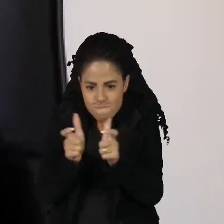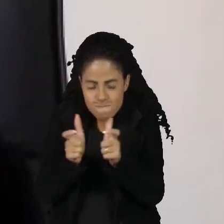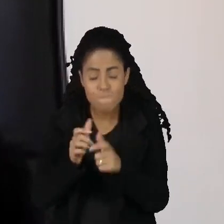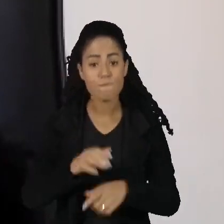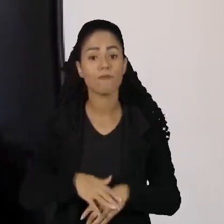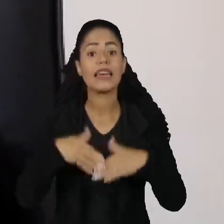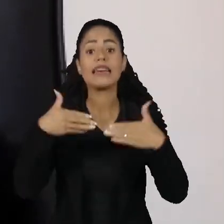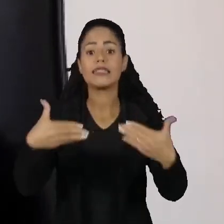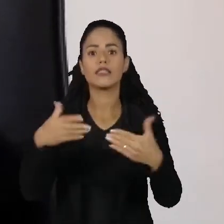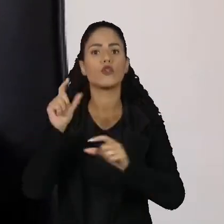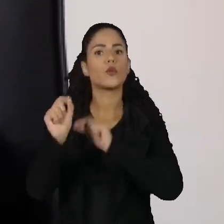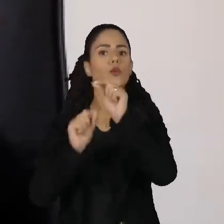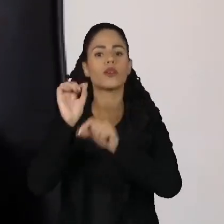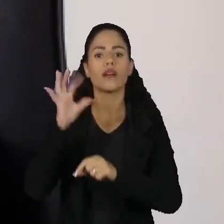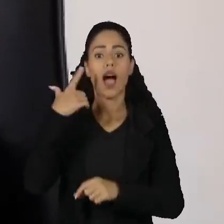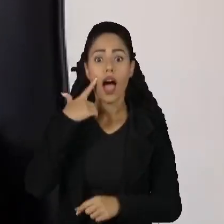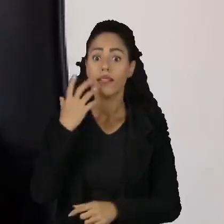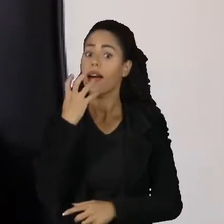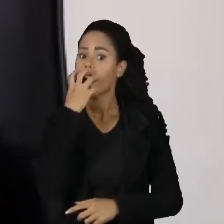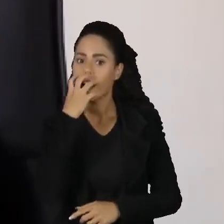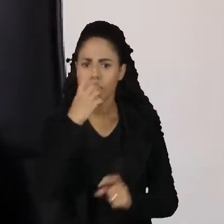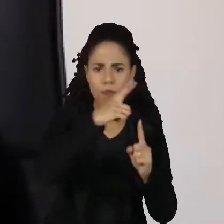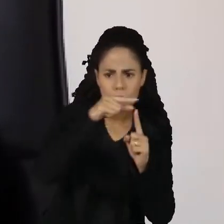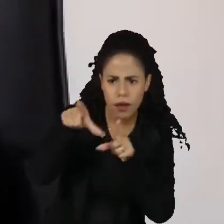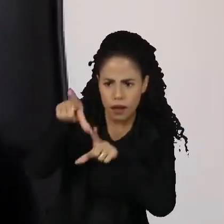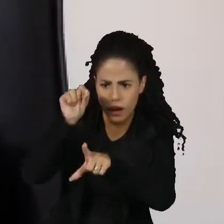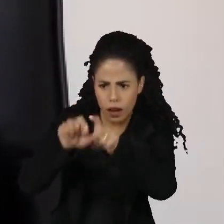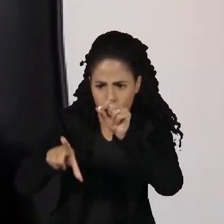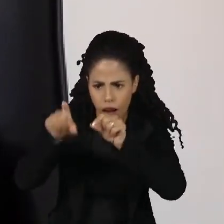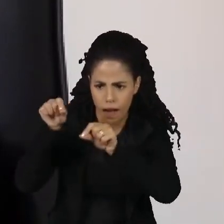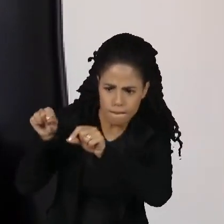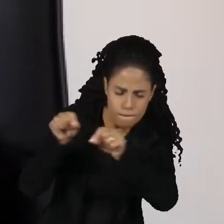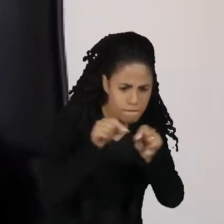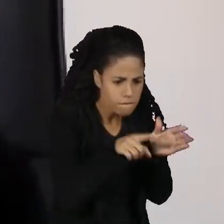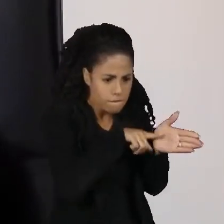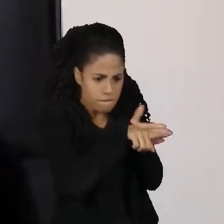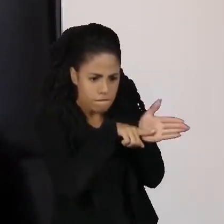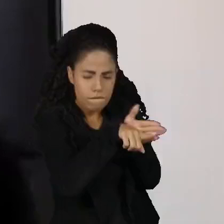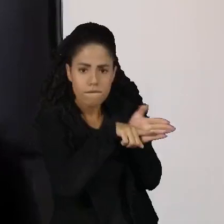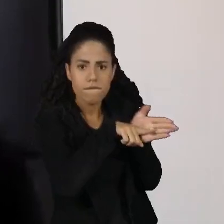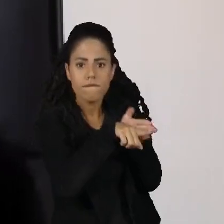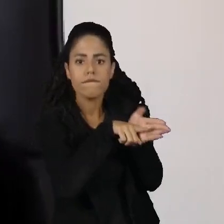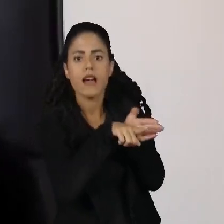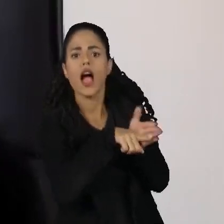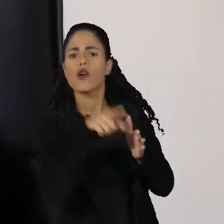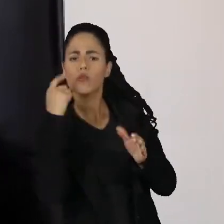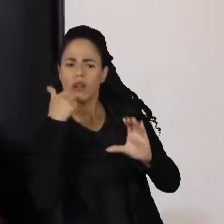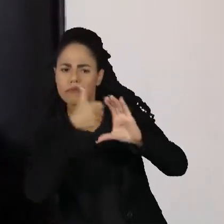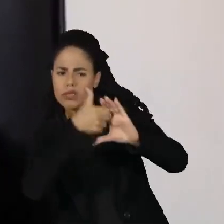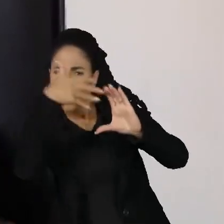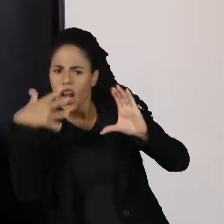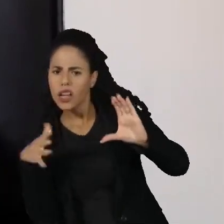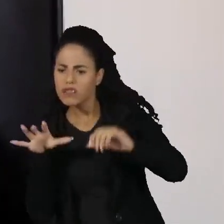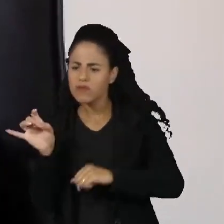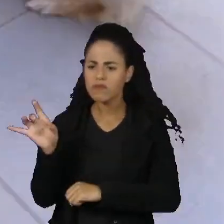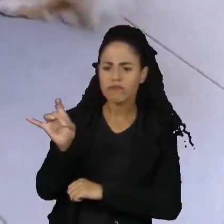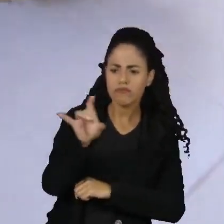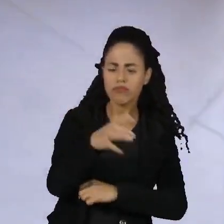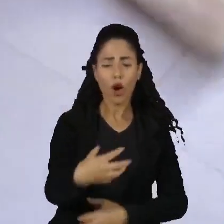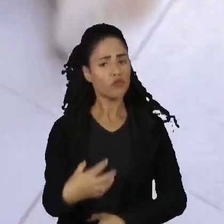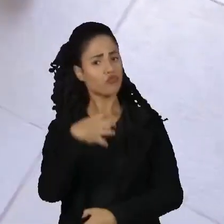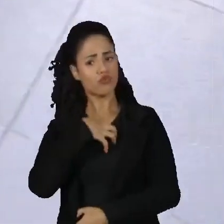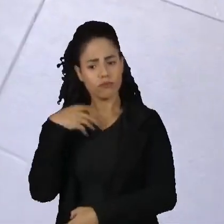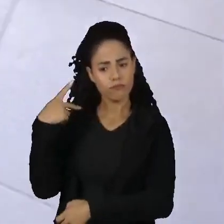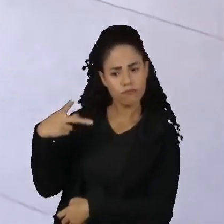então esses animais foram selecionados há muitos anos para determinadas características, para determinadas funções,